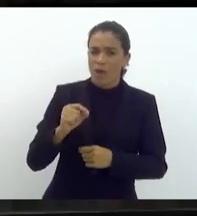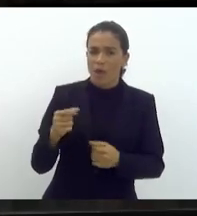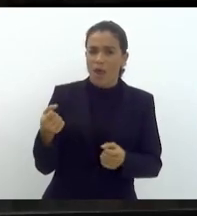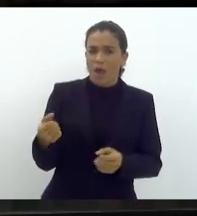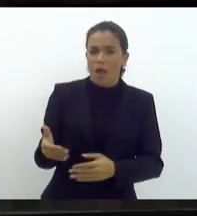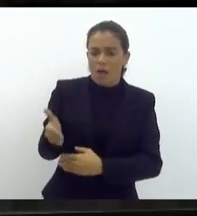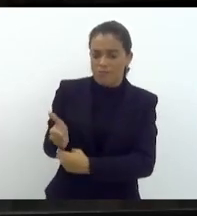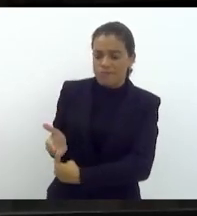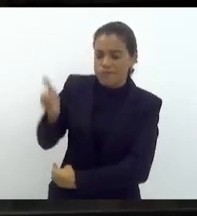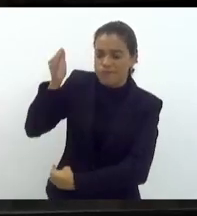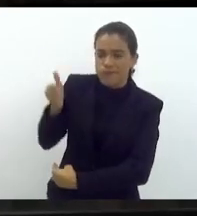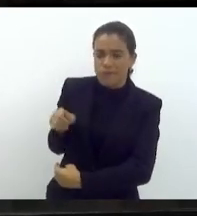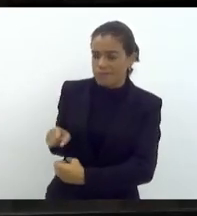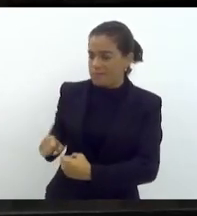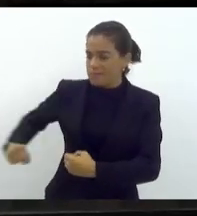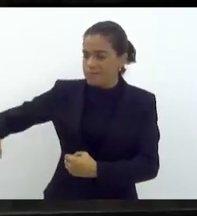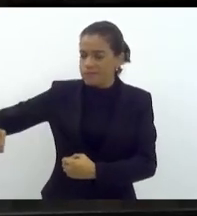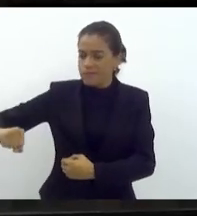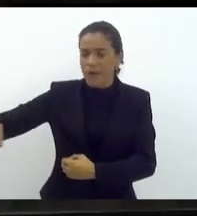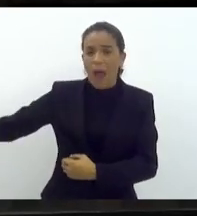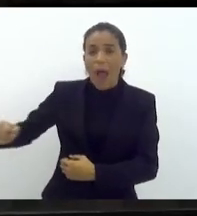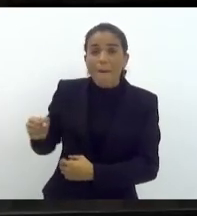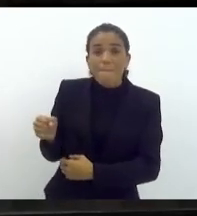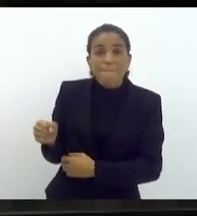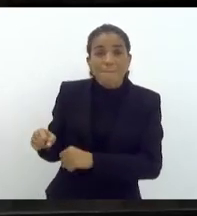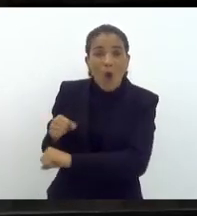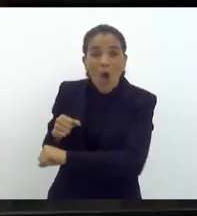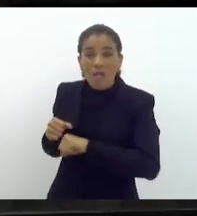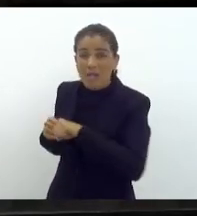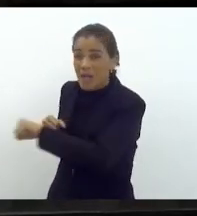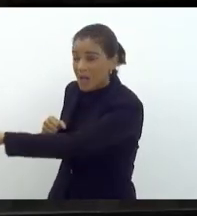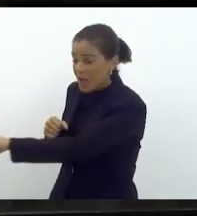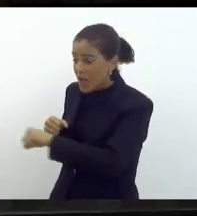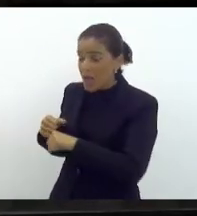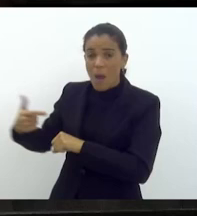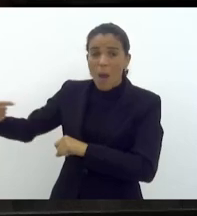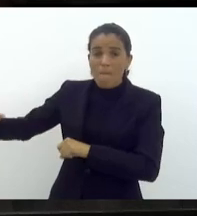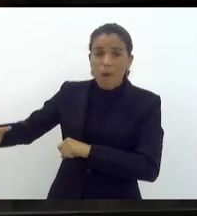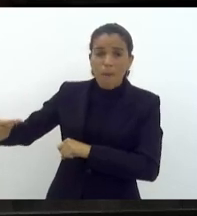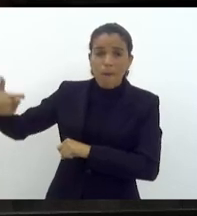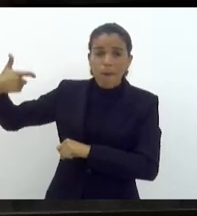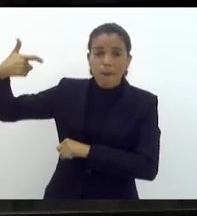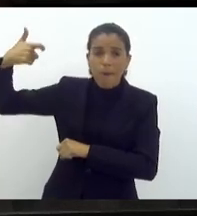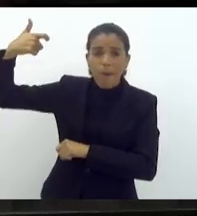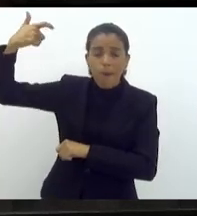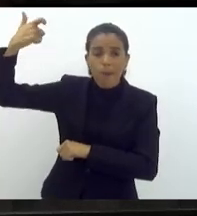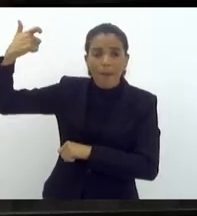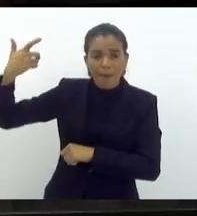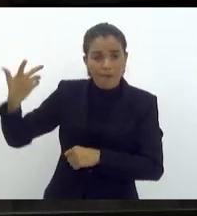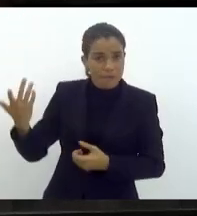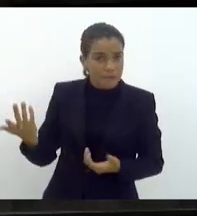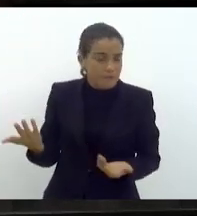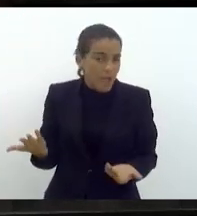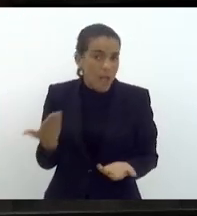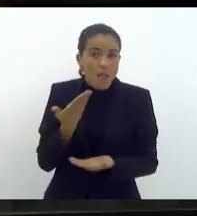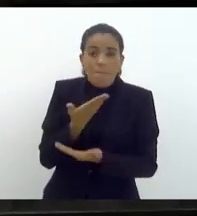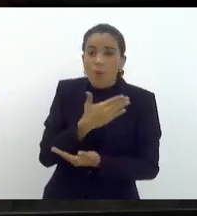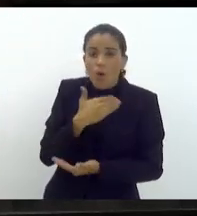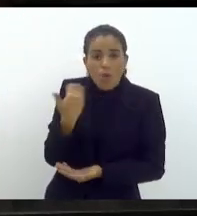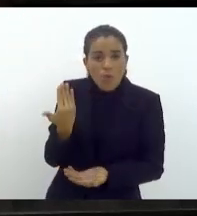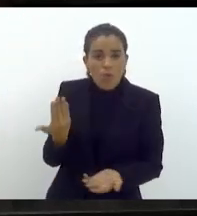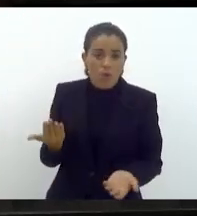e esse tiro bateu na femoral dele e ele morreu. Se a viatura fosse blindada, totalmente blindada, ele não teria perdido a vida.